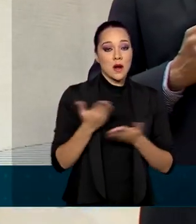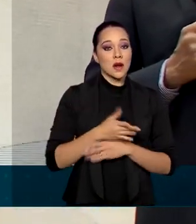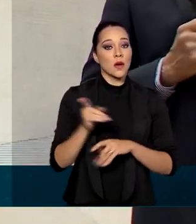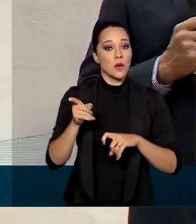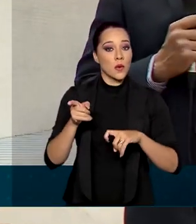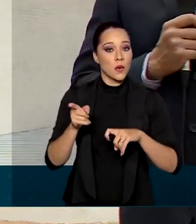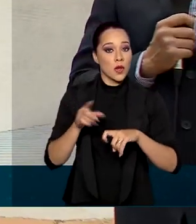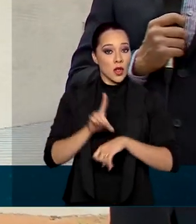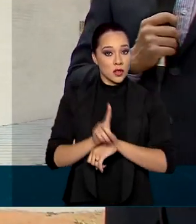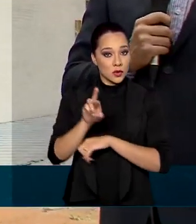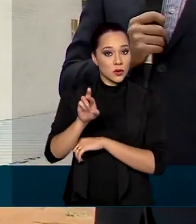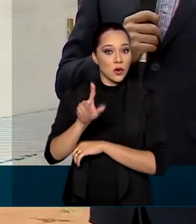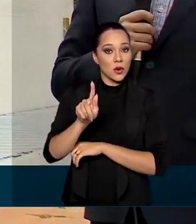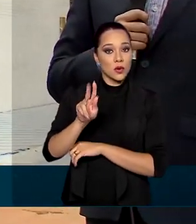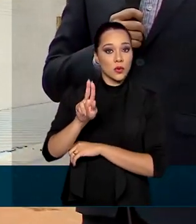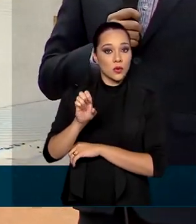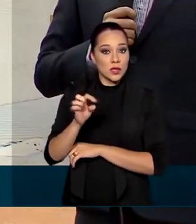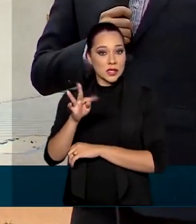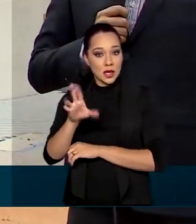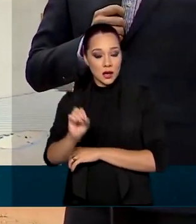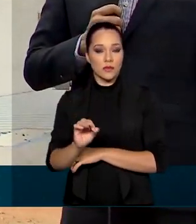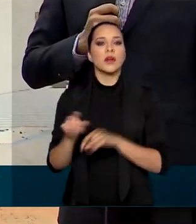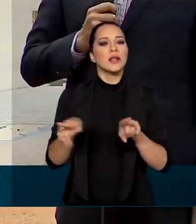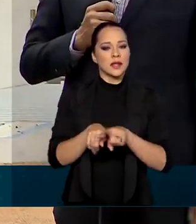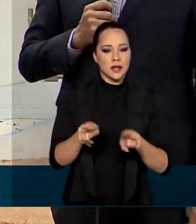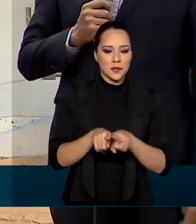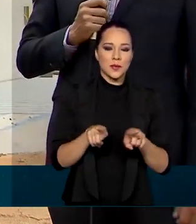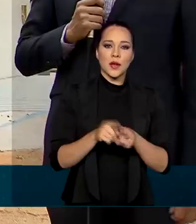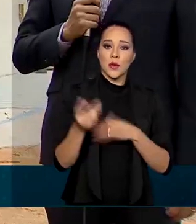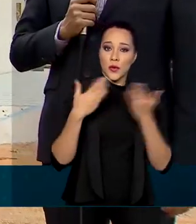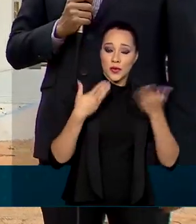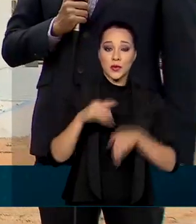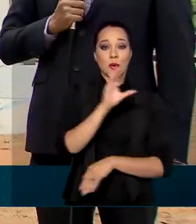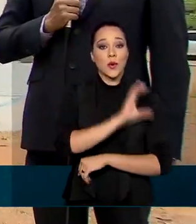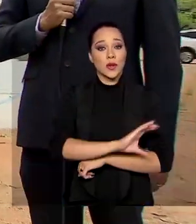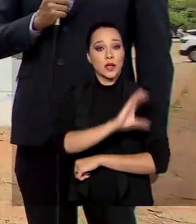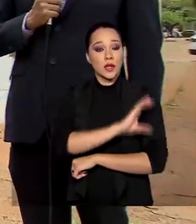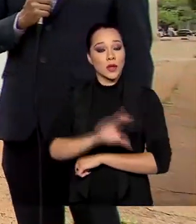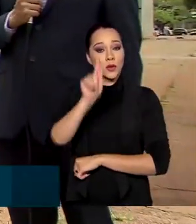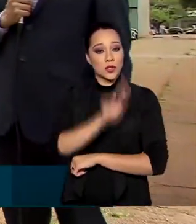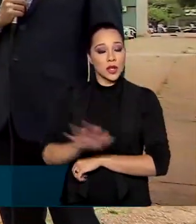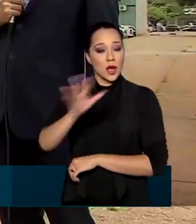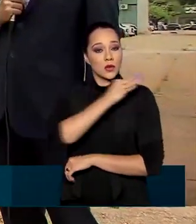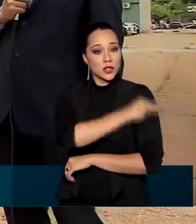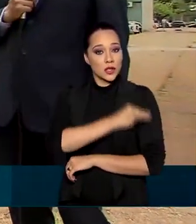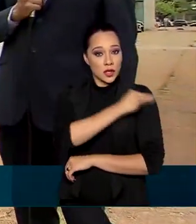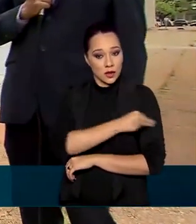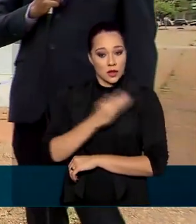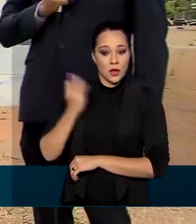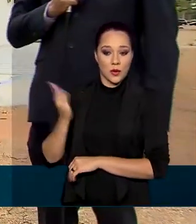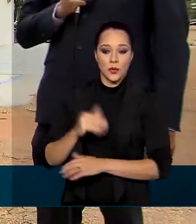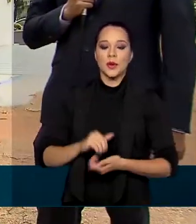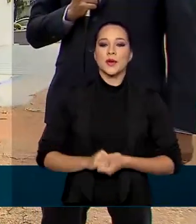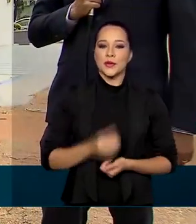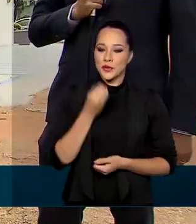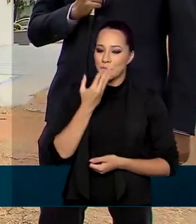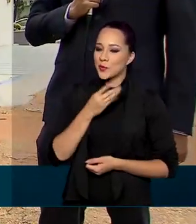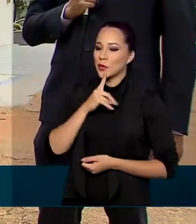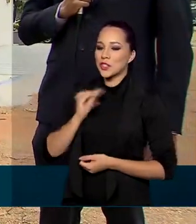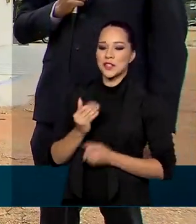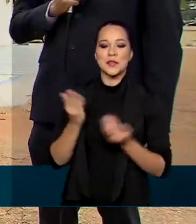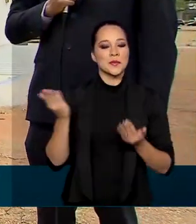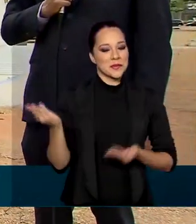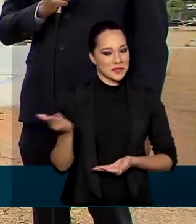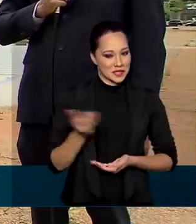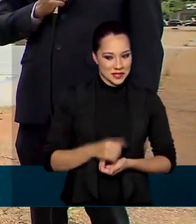Gustavo Mota, diretor de biocombustíveis e também com o coordenador-geral de etanol, Marlon Leal. Tudo bom? Bom dia para